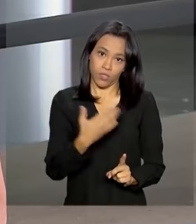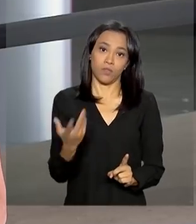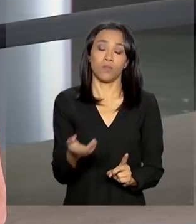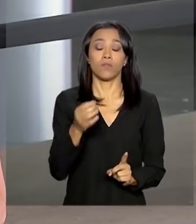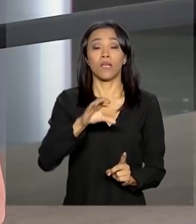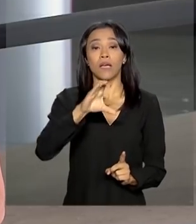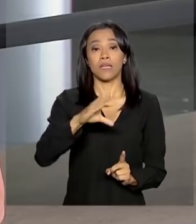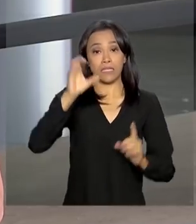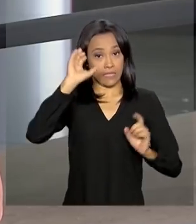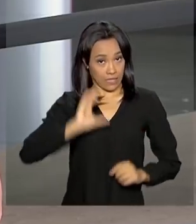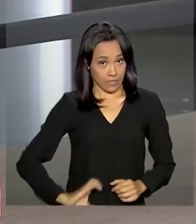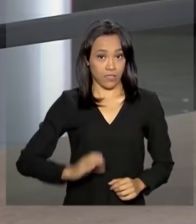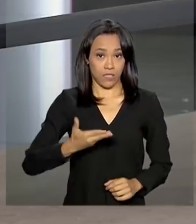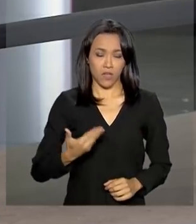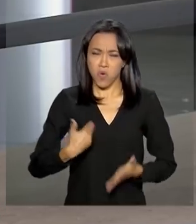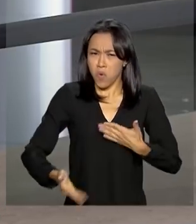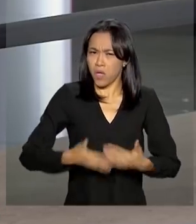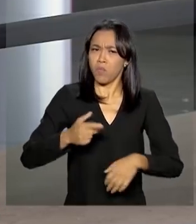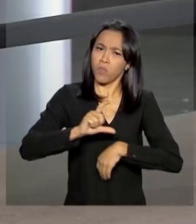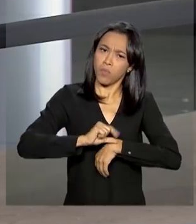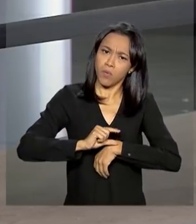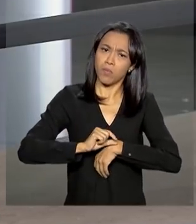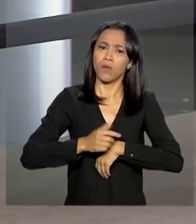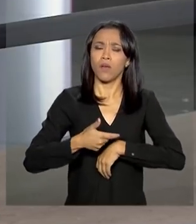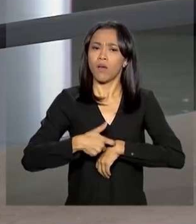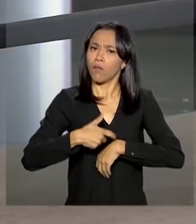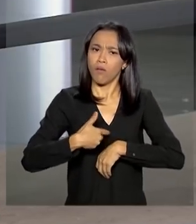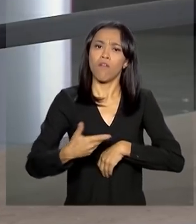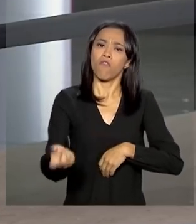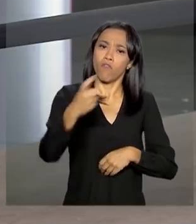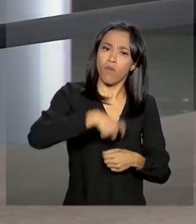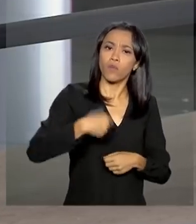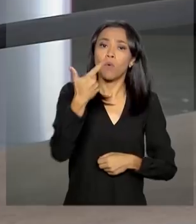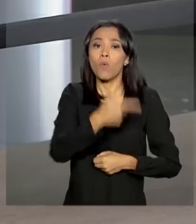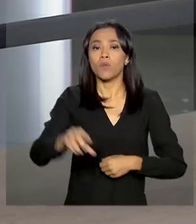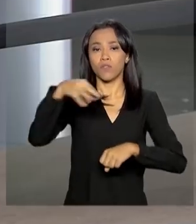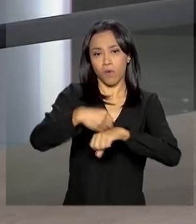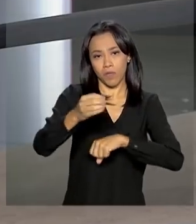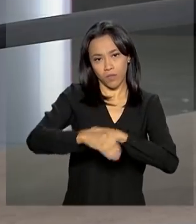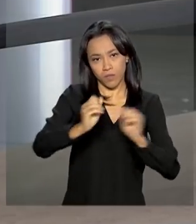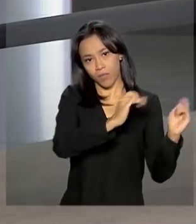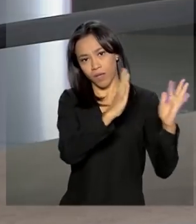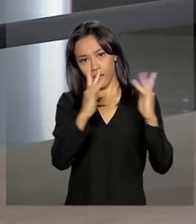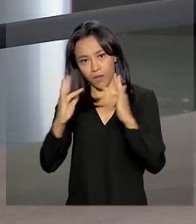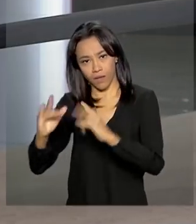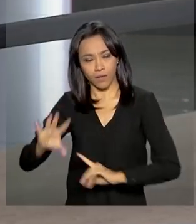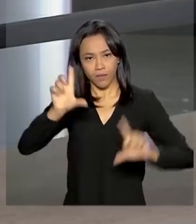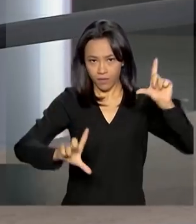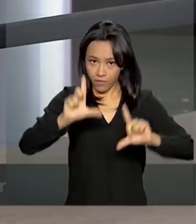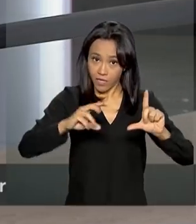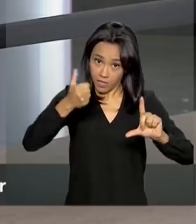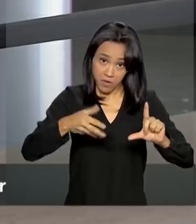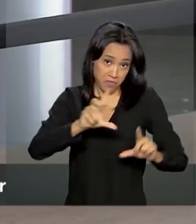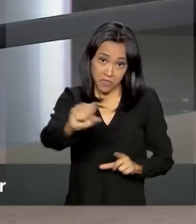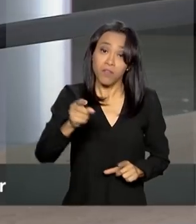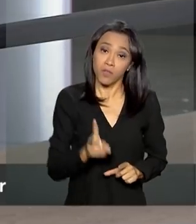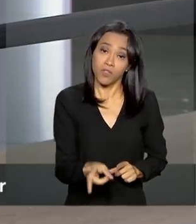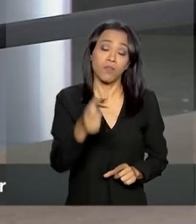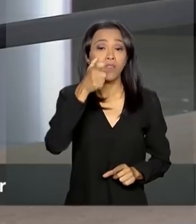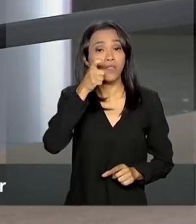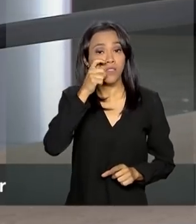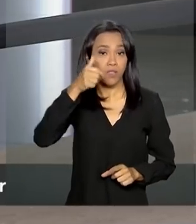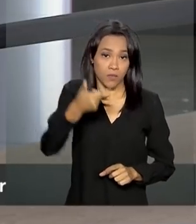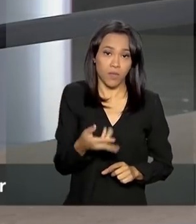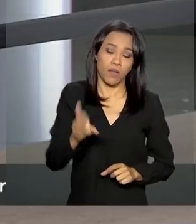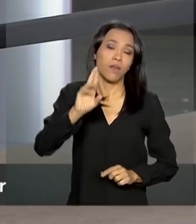Eu continuo por aqui e volto a qualquer momento com outras informações ao longo da nossa programação. E você não saia daí, continue com